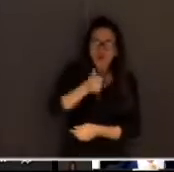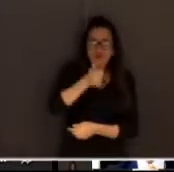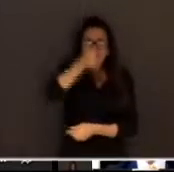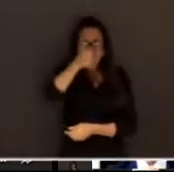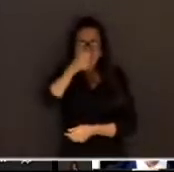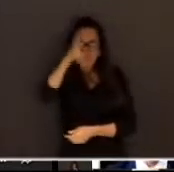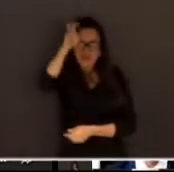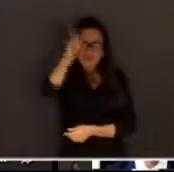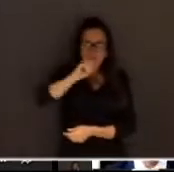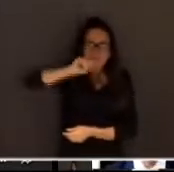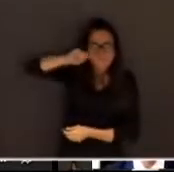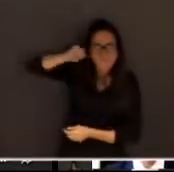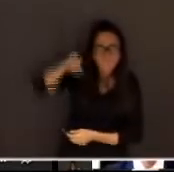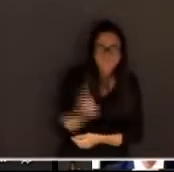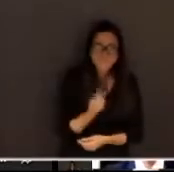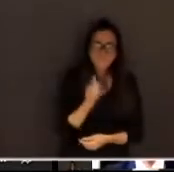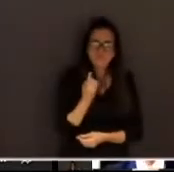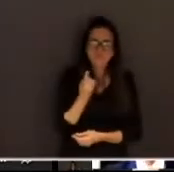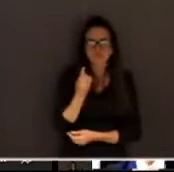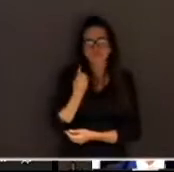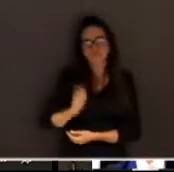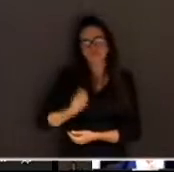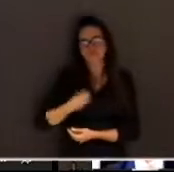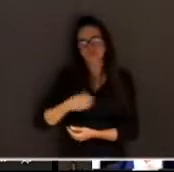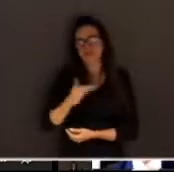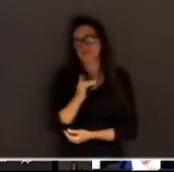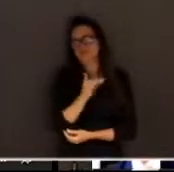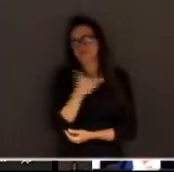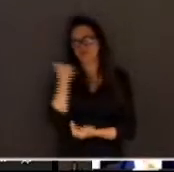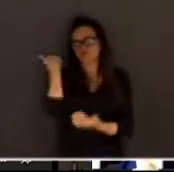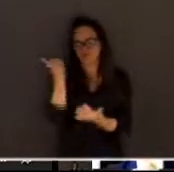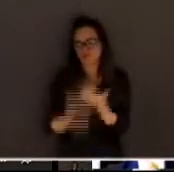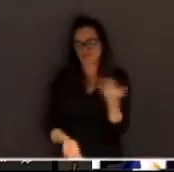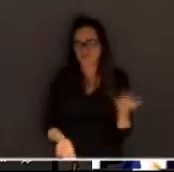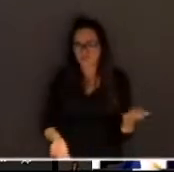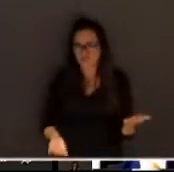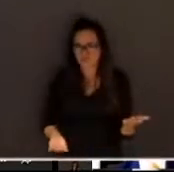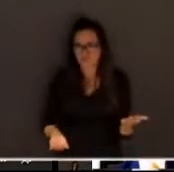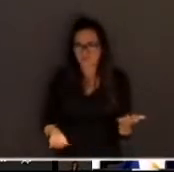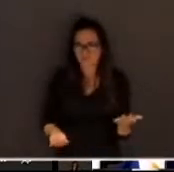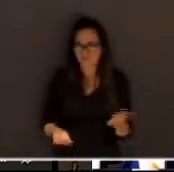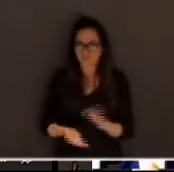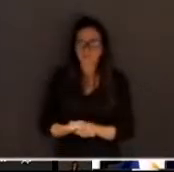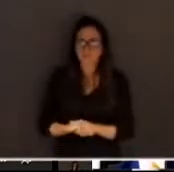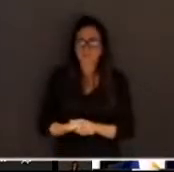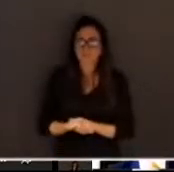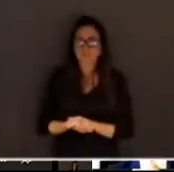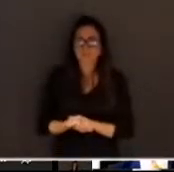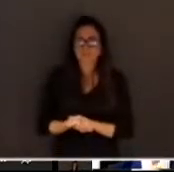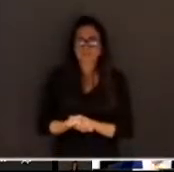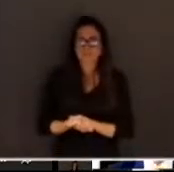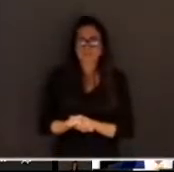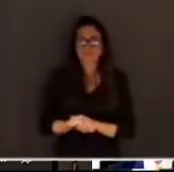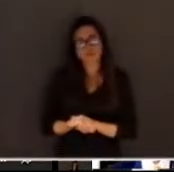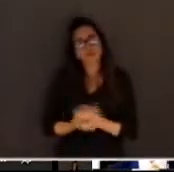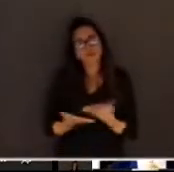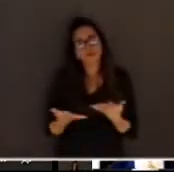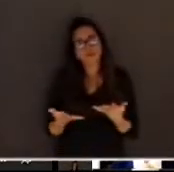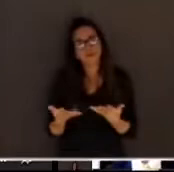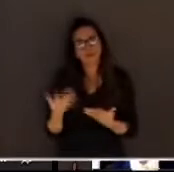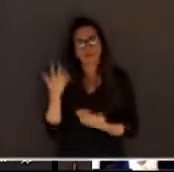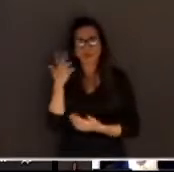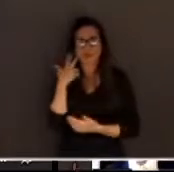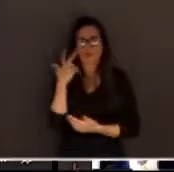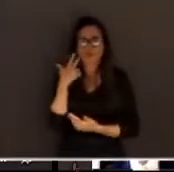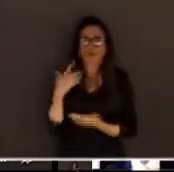vidas foram perdidas. Uma grande tragédia humanitária. Fala-se bastante no novo